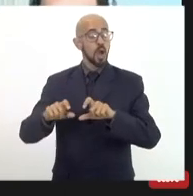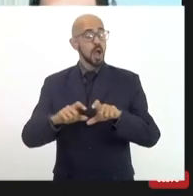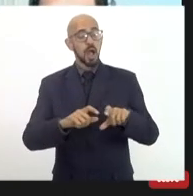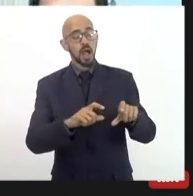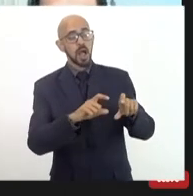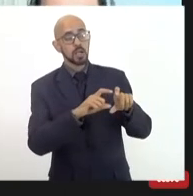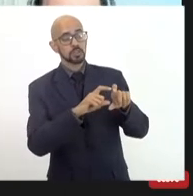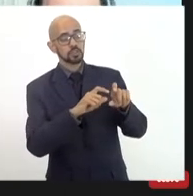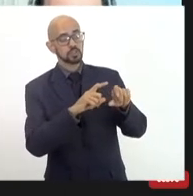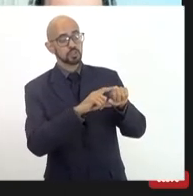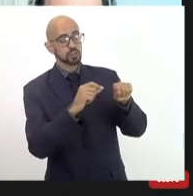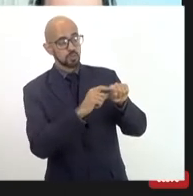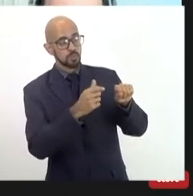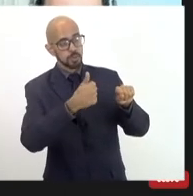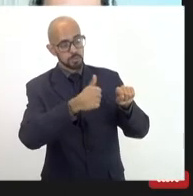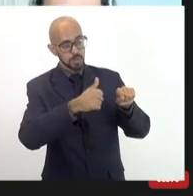2º.